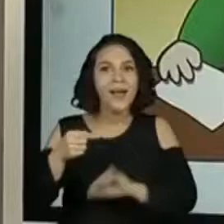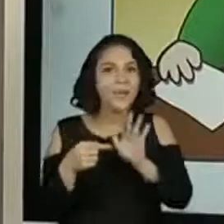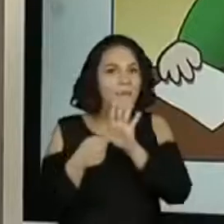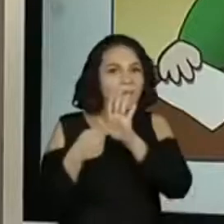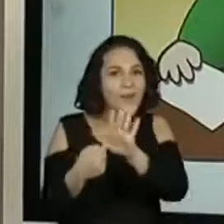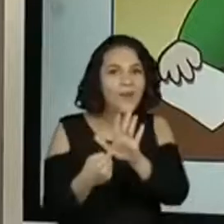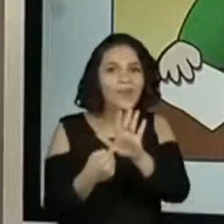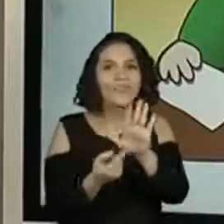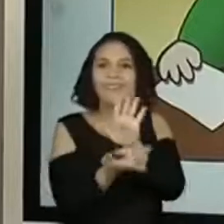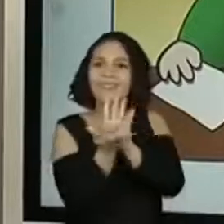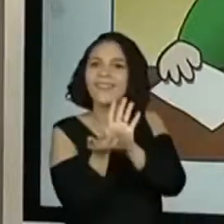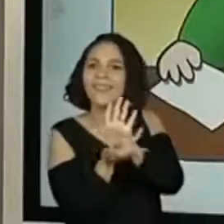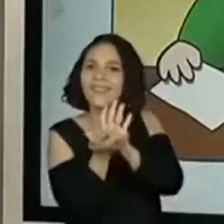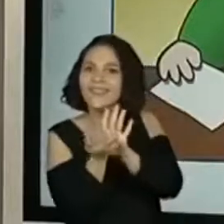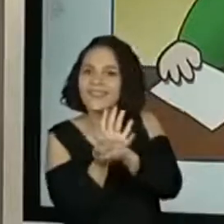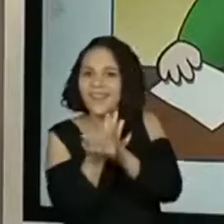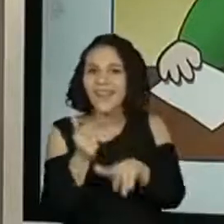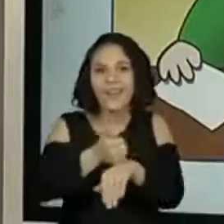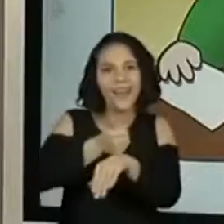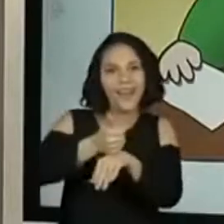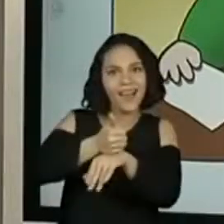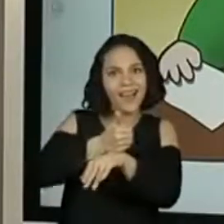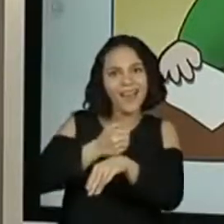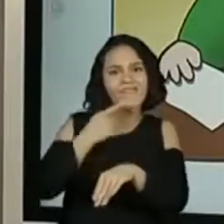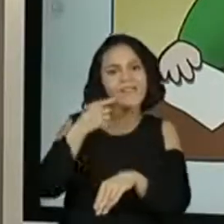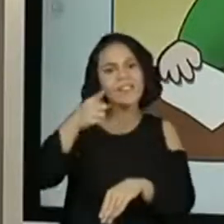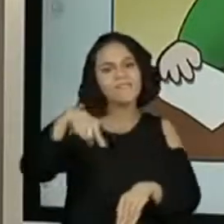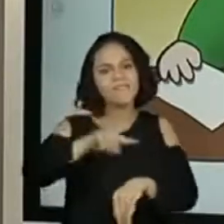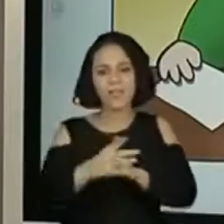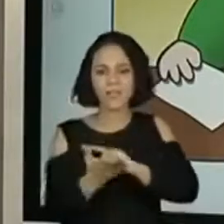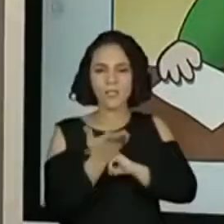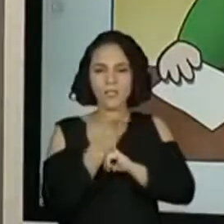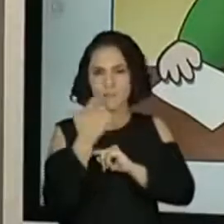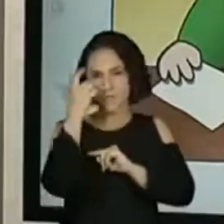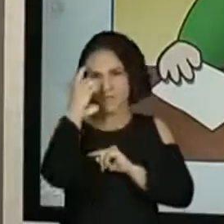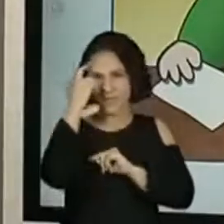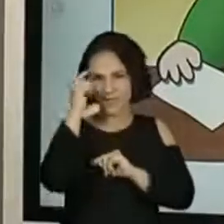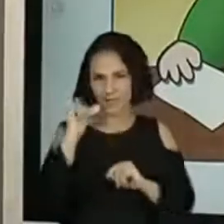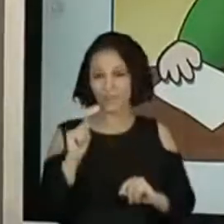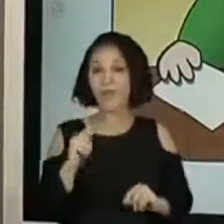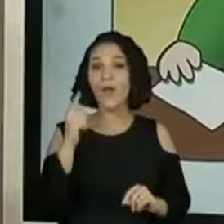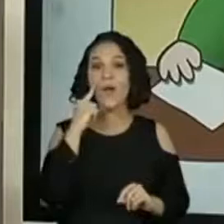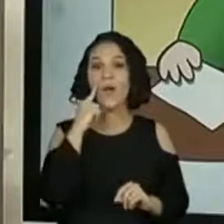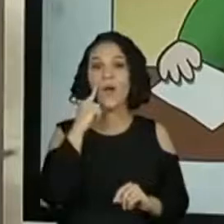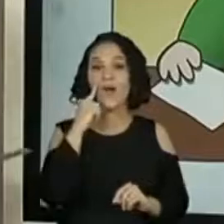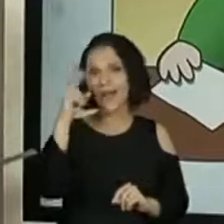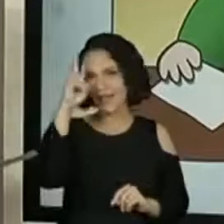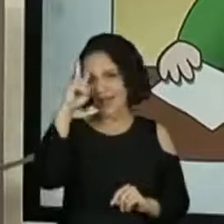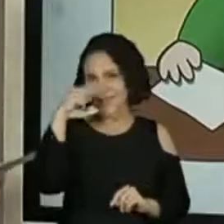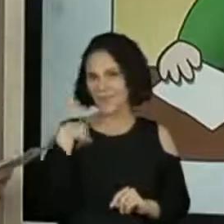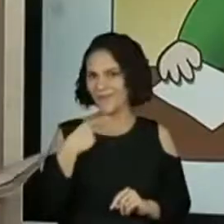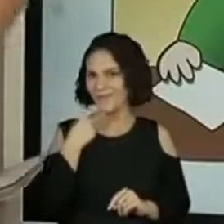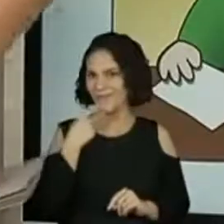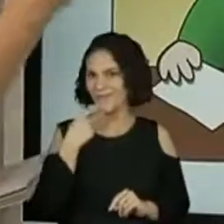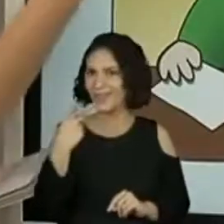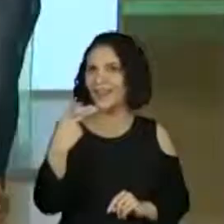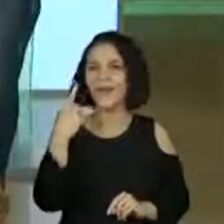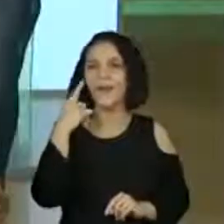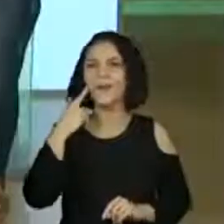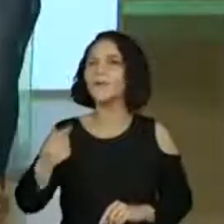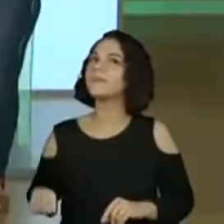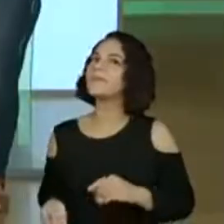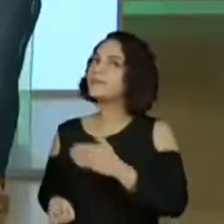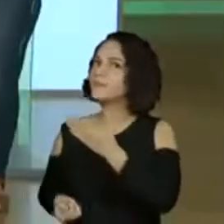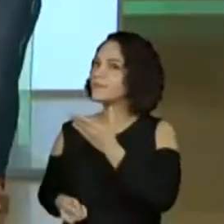cartunista trouxe para a gente, para a gente pensar nisso. Ele trouxe o balãozinho, lembra que a professora Kelly contou?